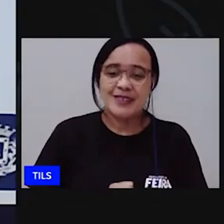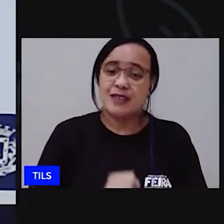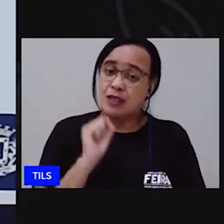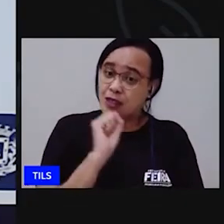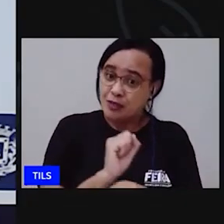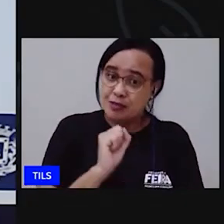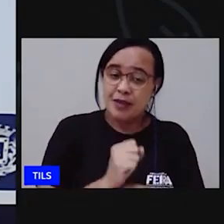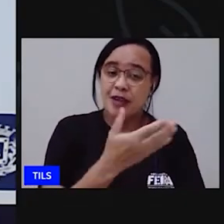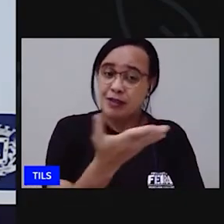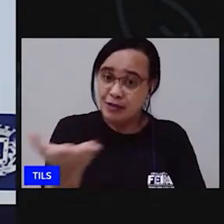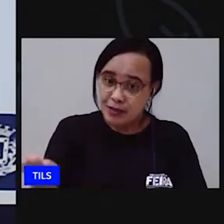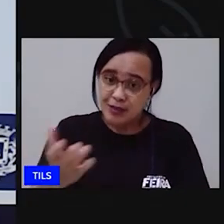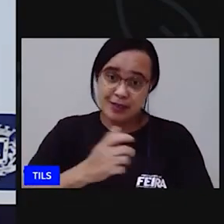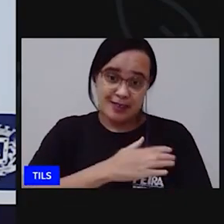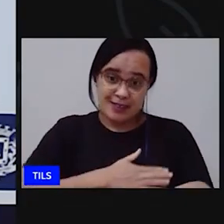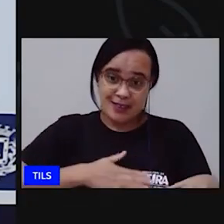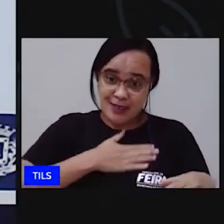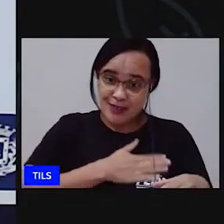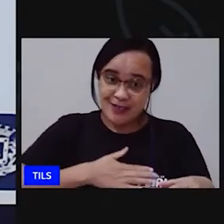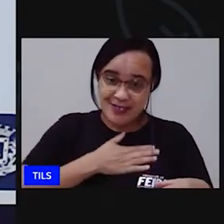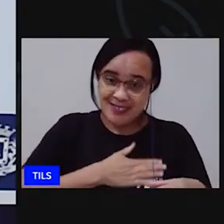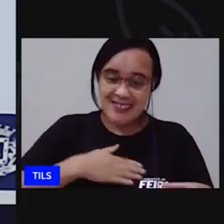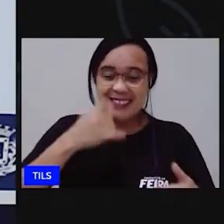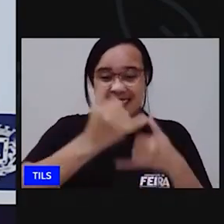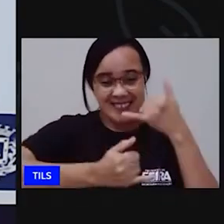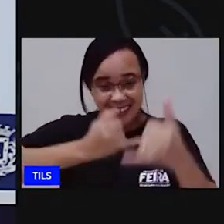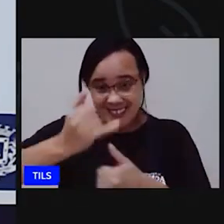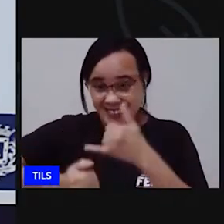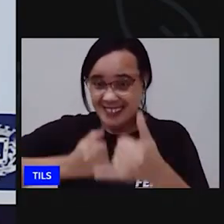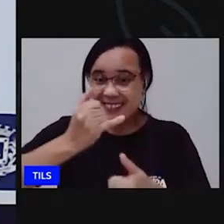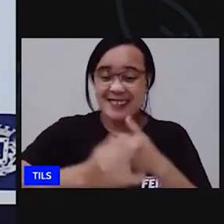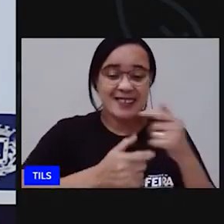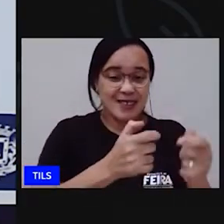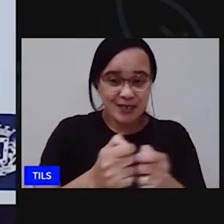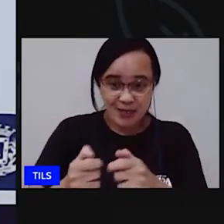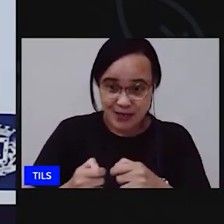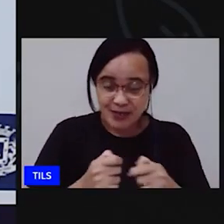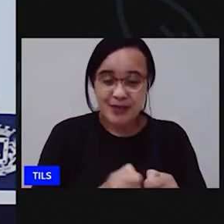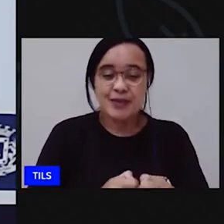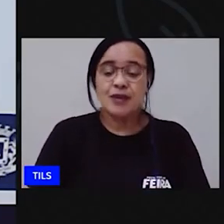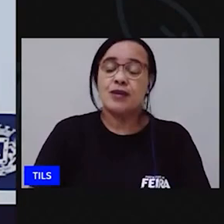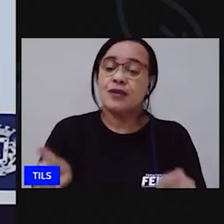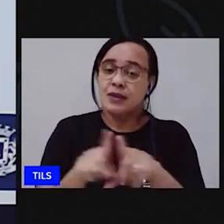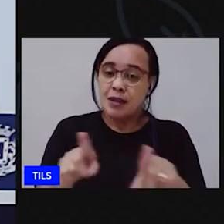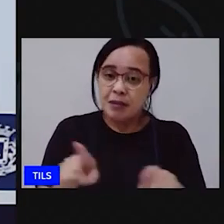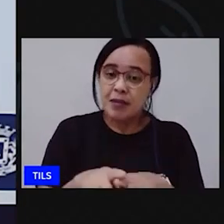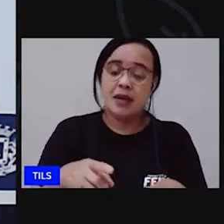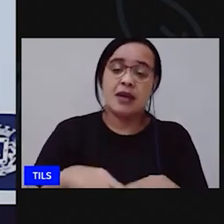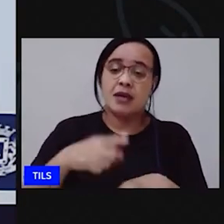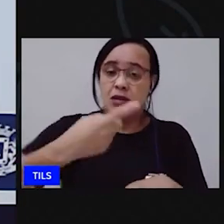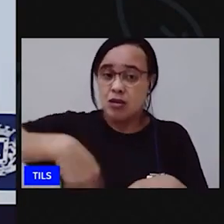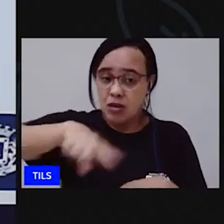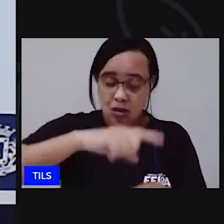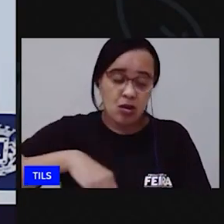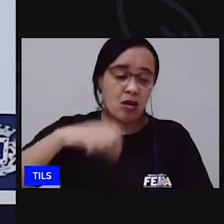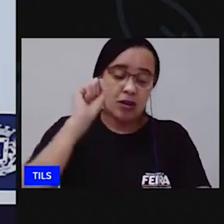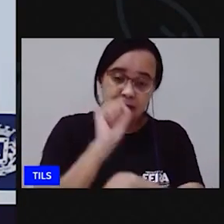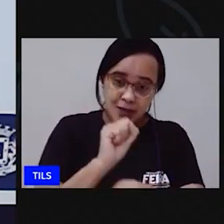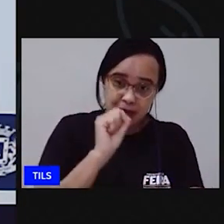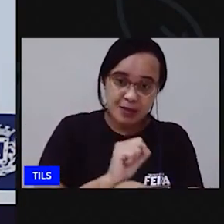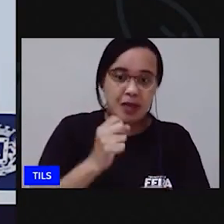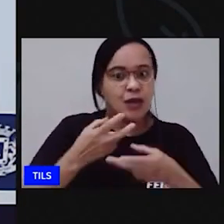gostado, se divertido com o jogo da forca, tá? Espero que você continue jogando aí na sua casa,